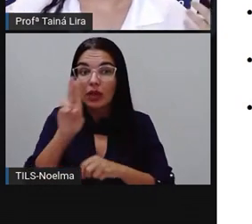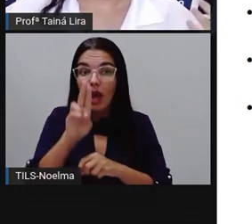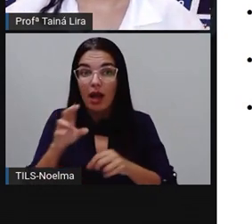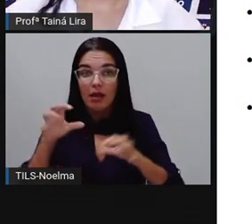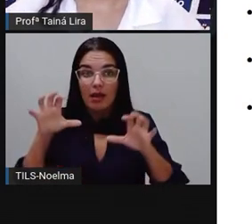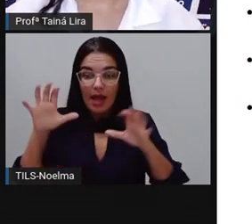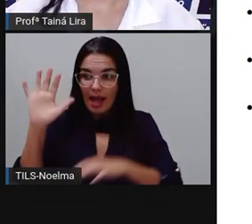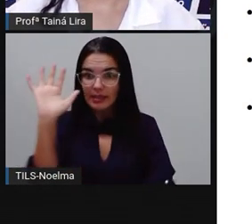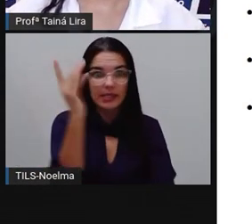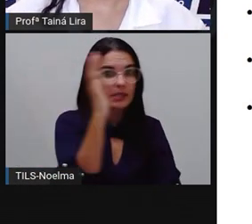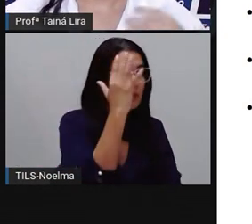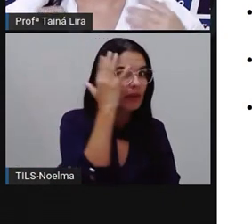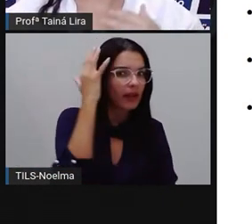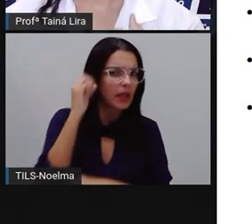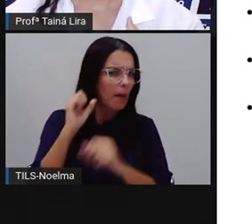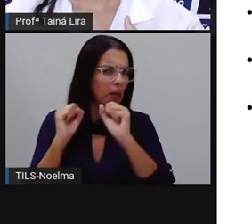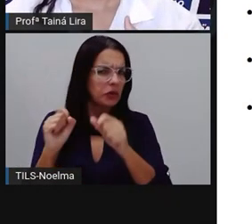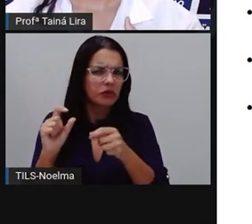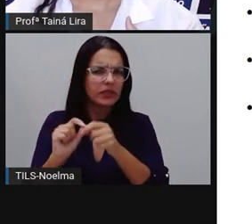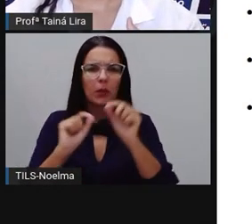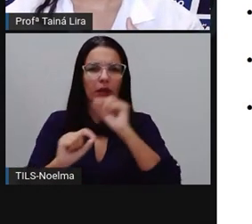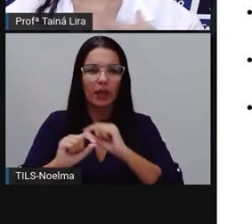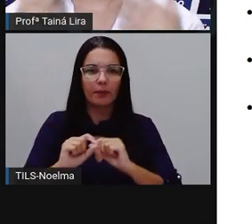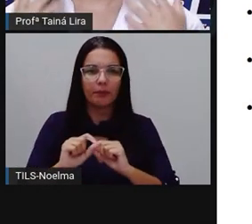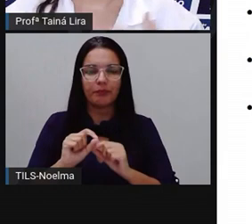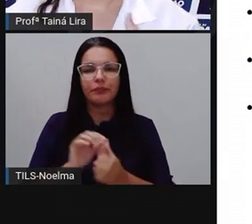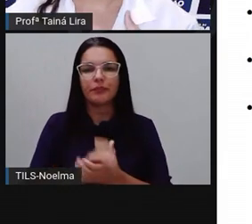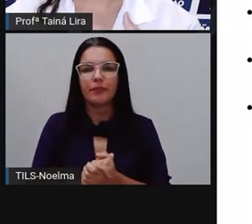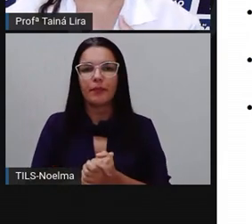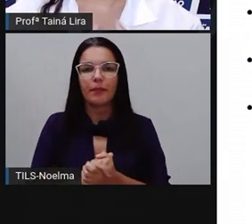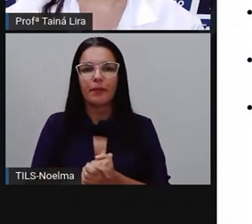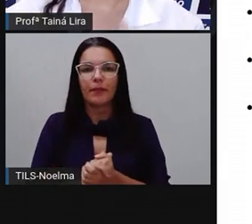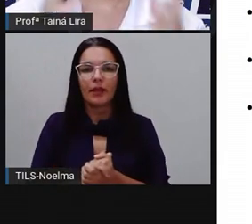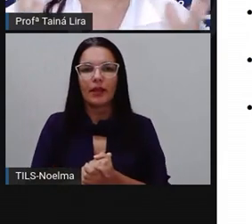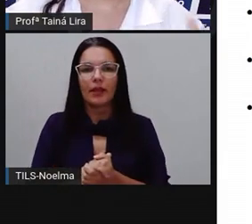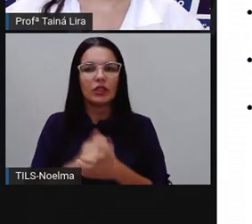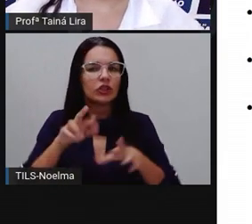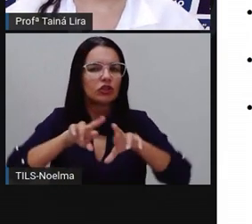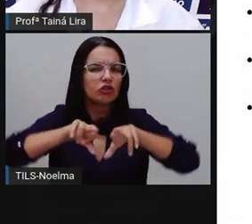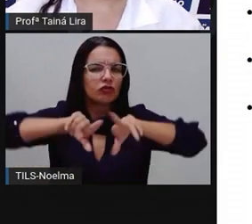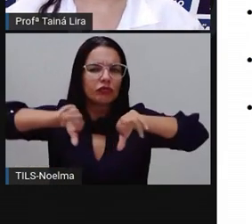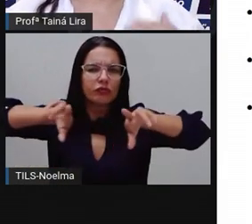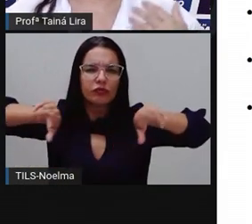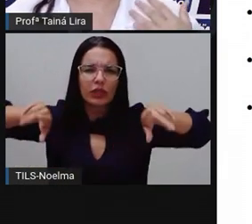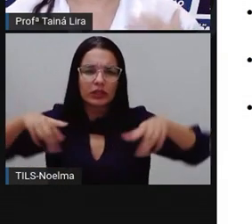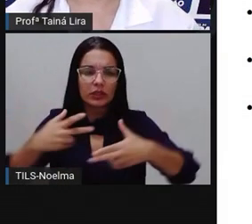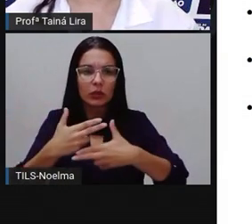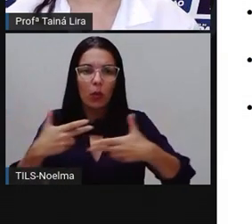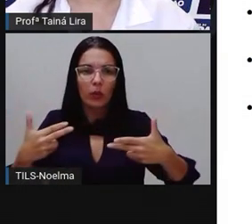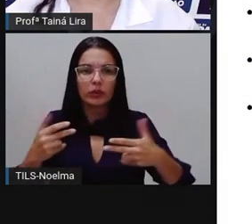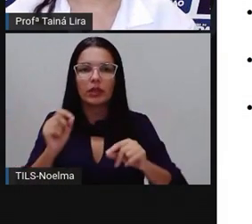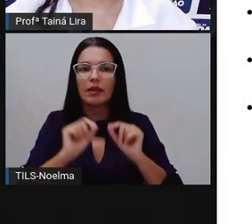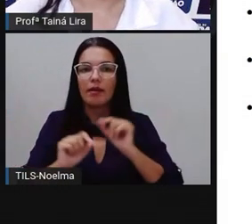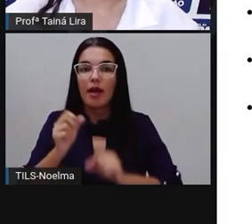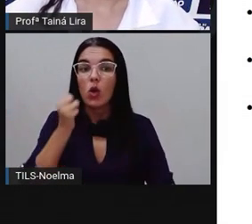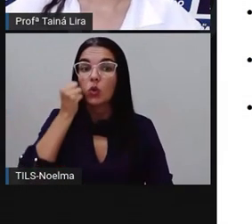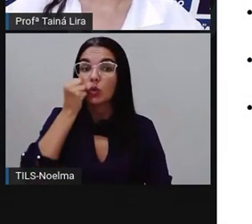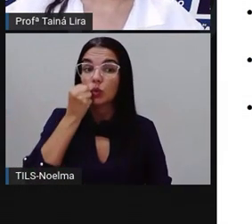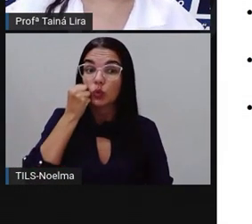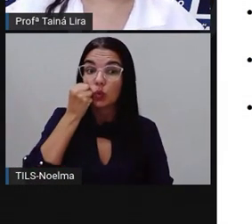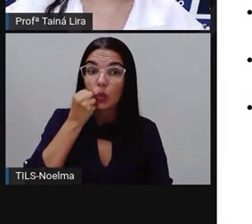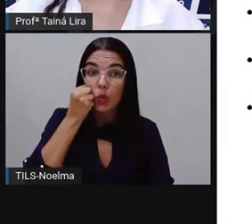as plantas nós podemos fazer, com as plantas nós podemos fazer diversos tipos de receitas. Então, podemos fazer, ó,